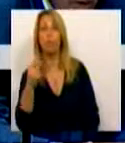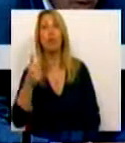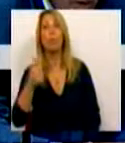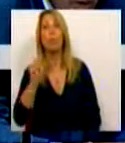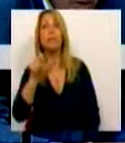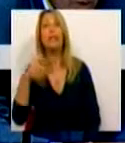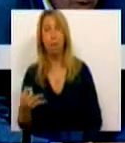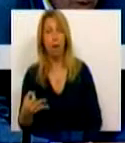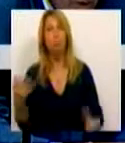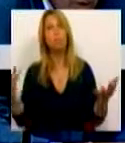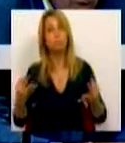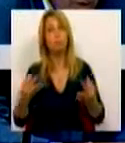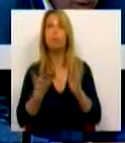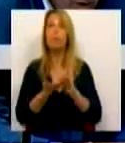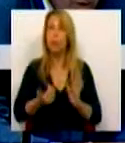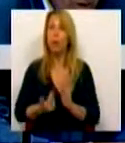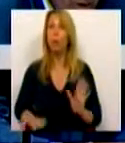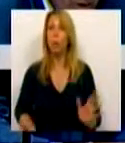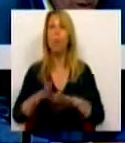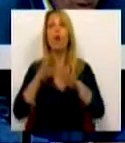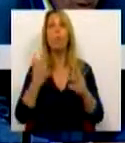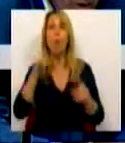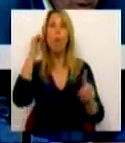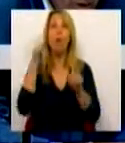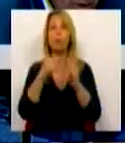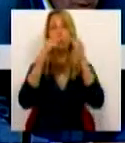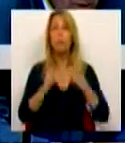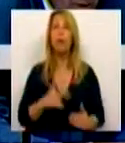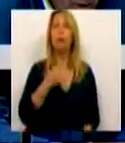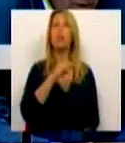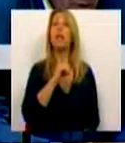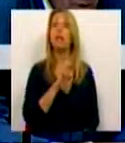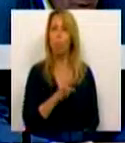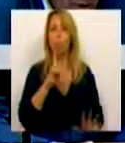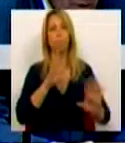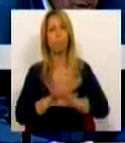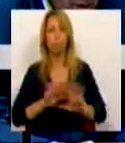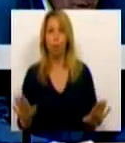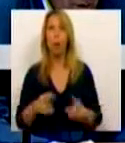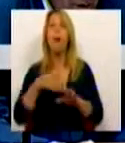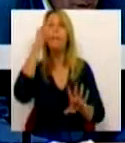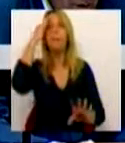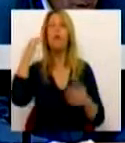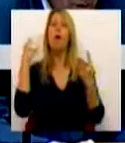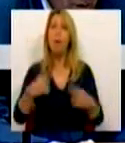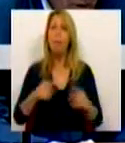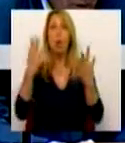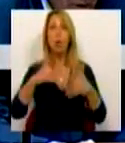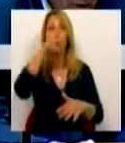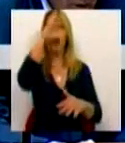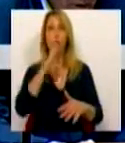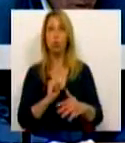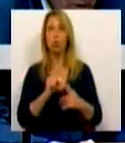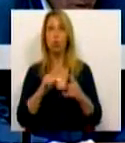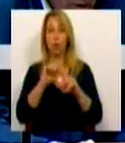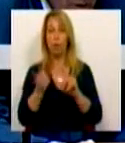redução generalizada da taxa social única. Abandonámos isso. Ficou previsto, aliás, no Orçamento de Estado para este ano, uma